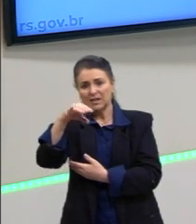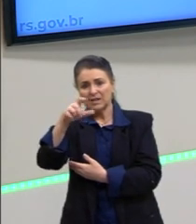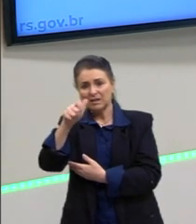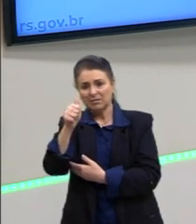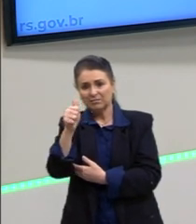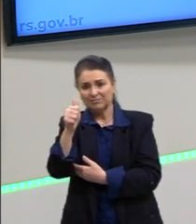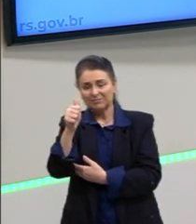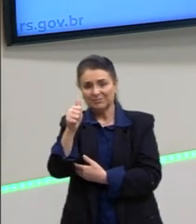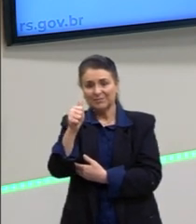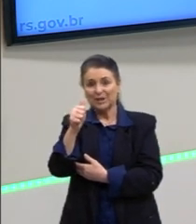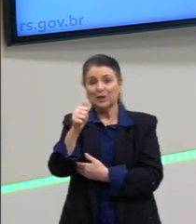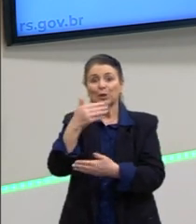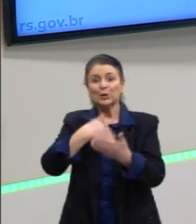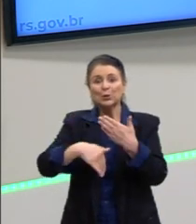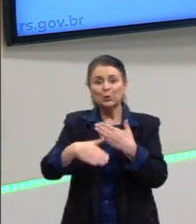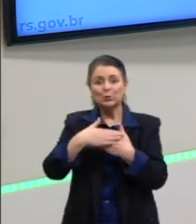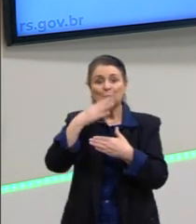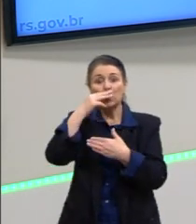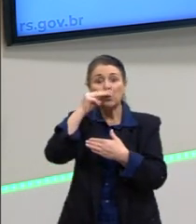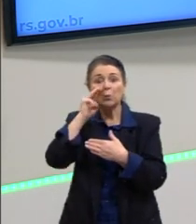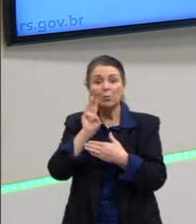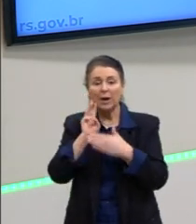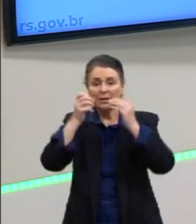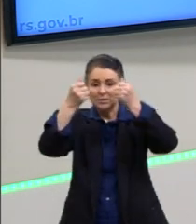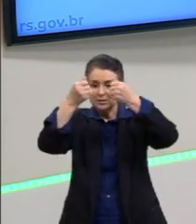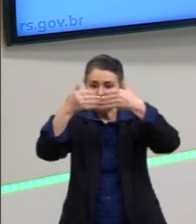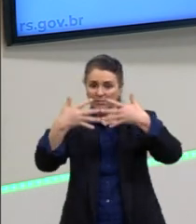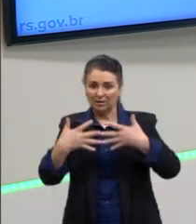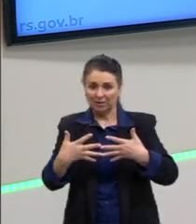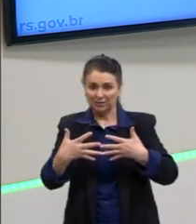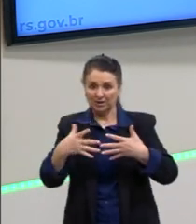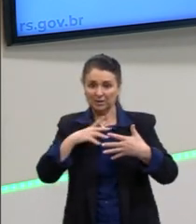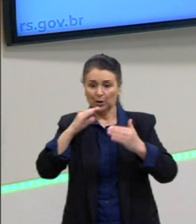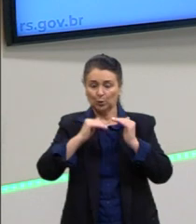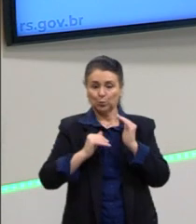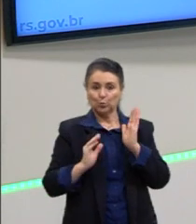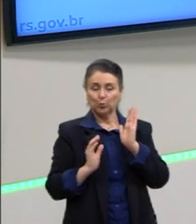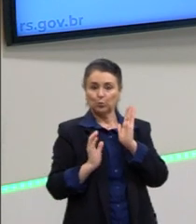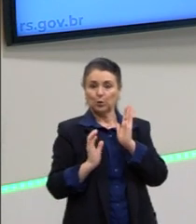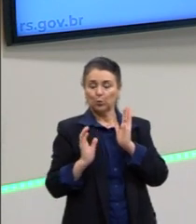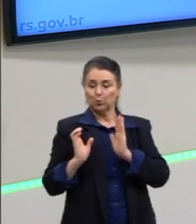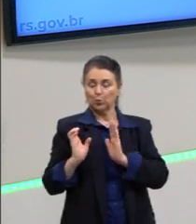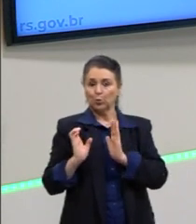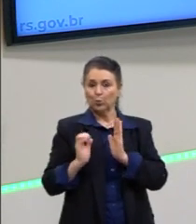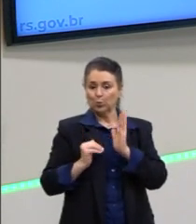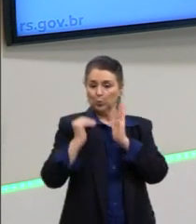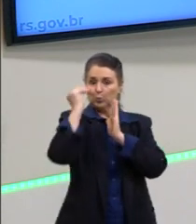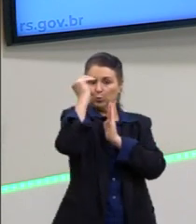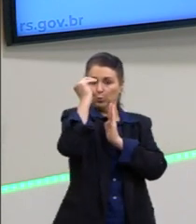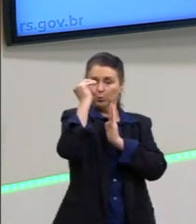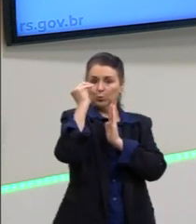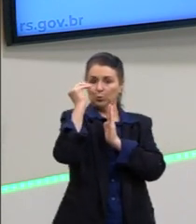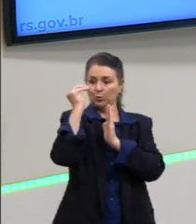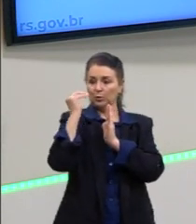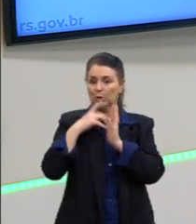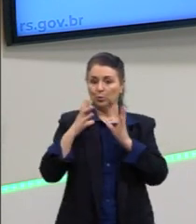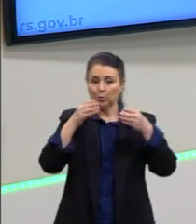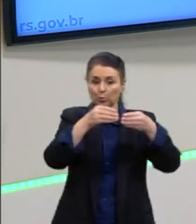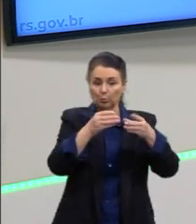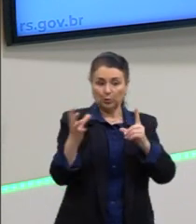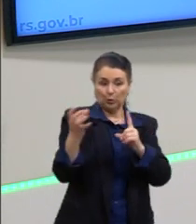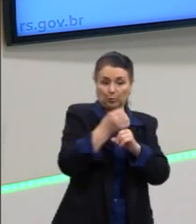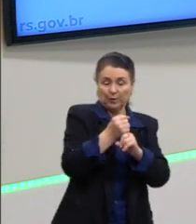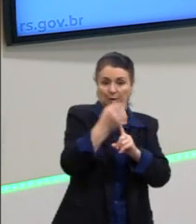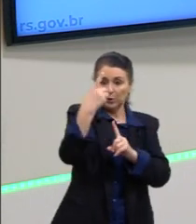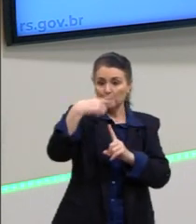aquilo que o Marx construiu da cultura de classe, ó. Tem uma elite, tem uma classe que domina e uma classe dominada. E